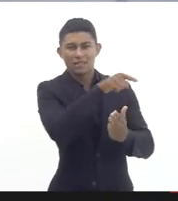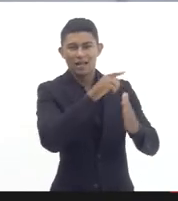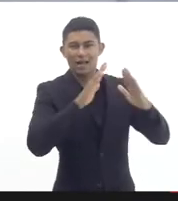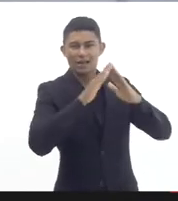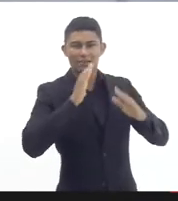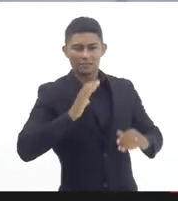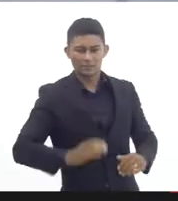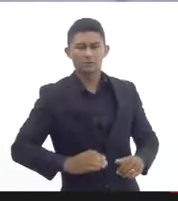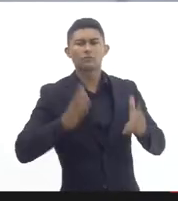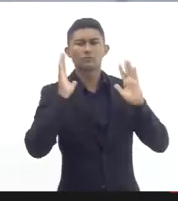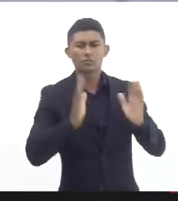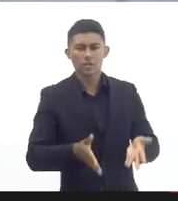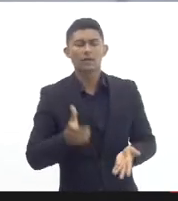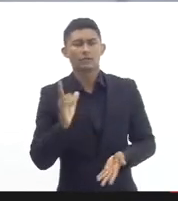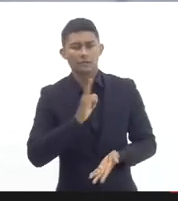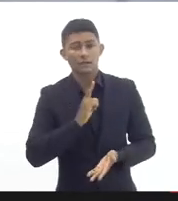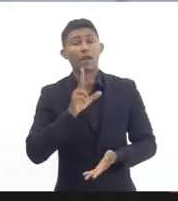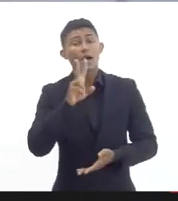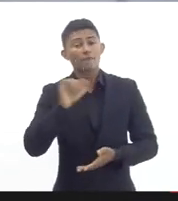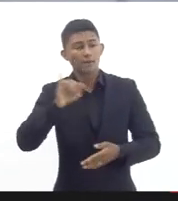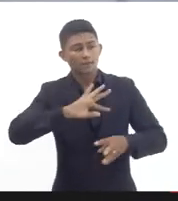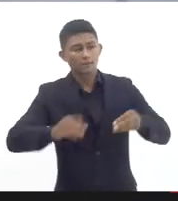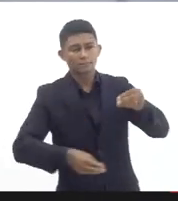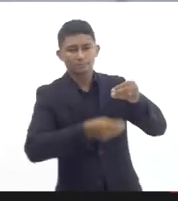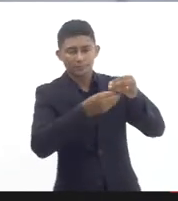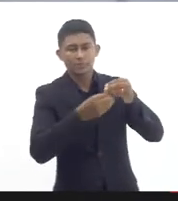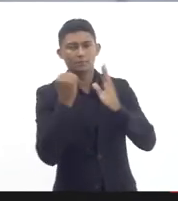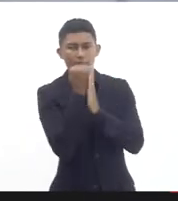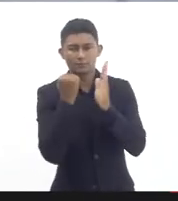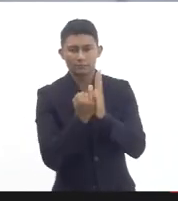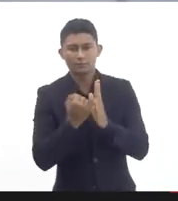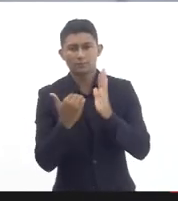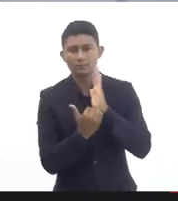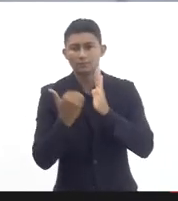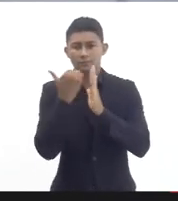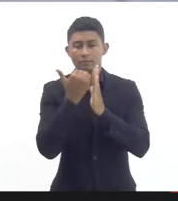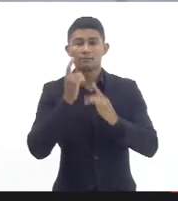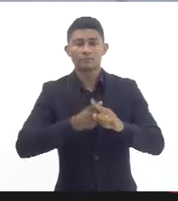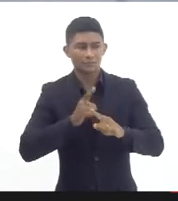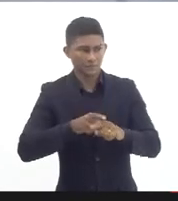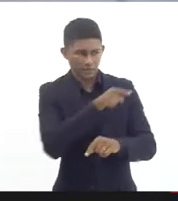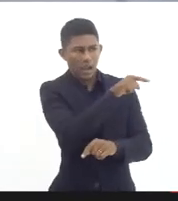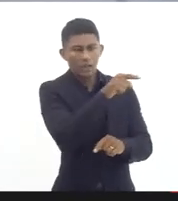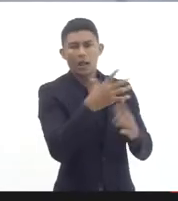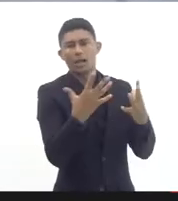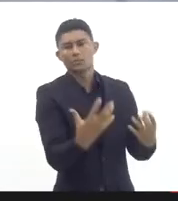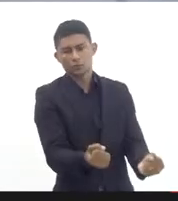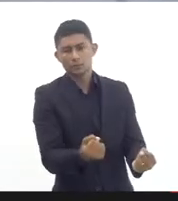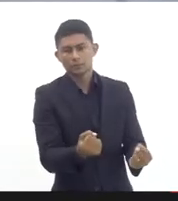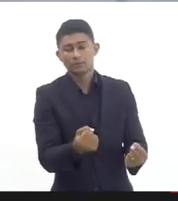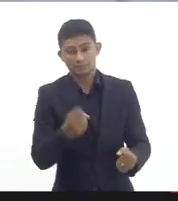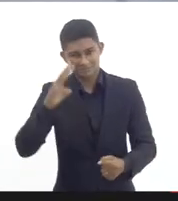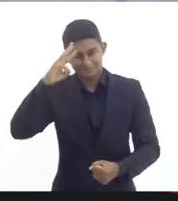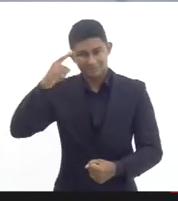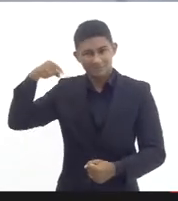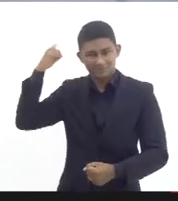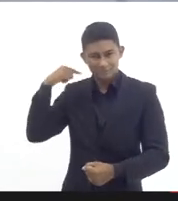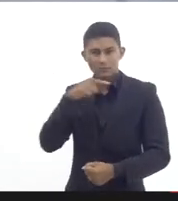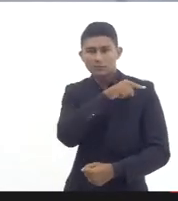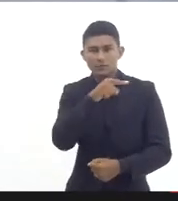acrescentar a nota técnica já que nós tivemos uma sinalização positiva para essas provocações na última terça-feira